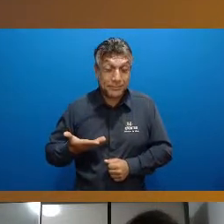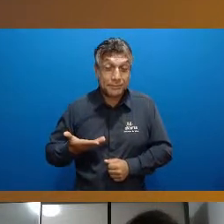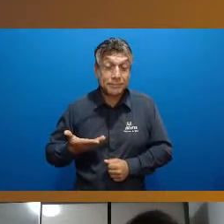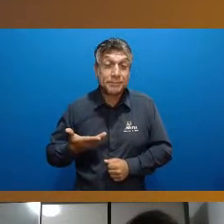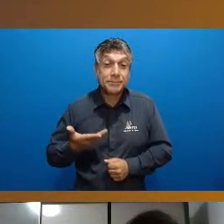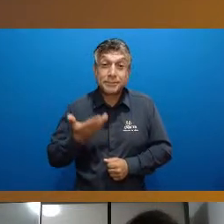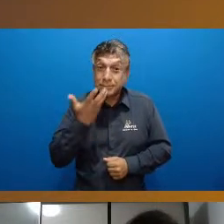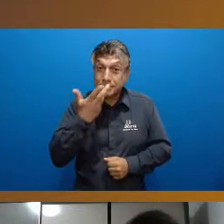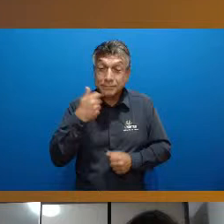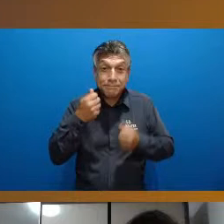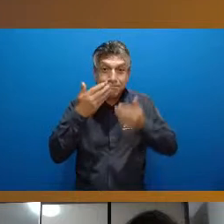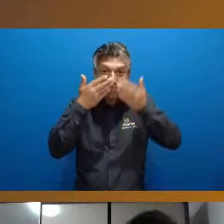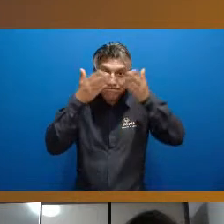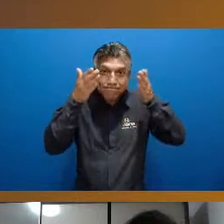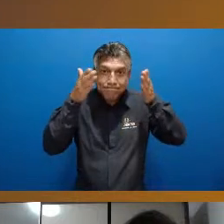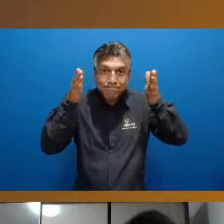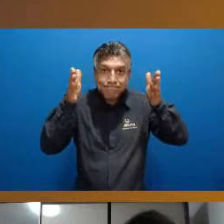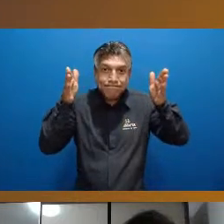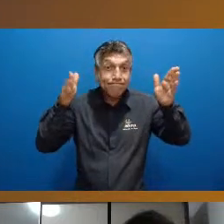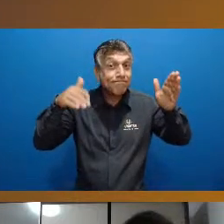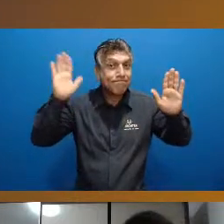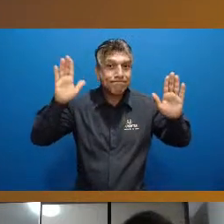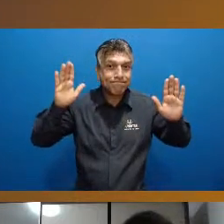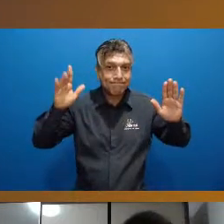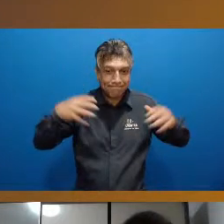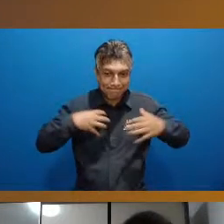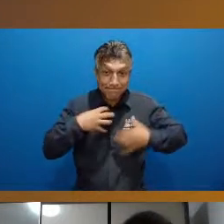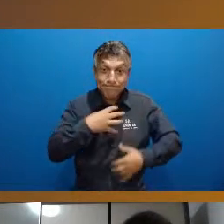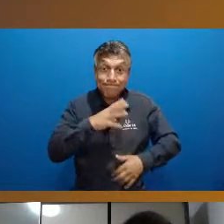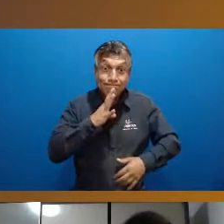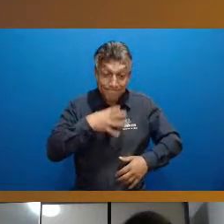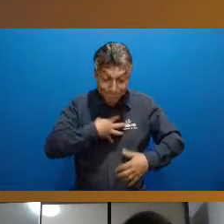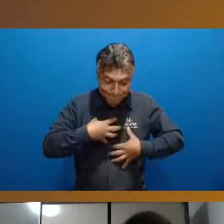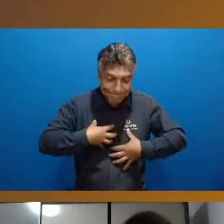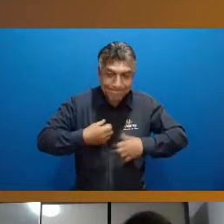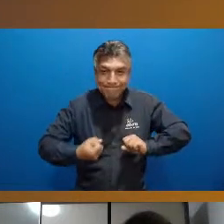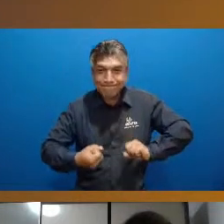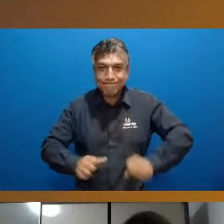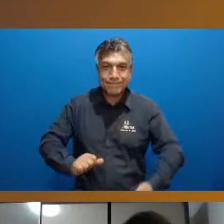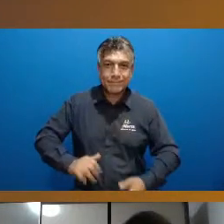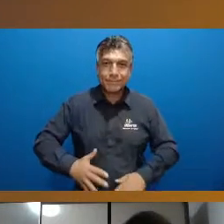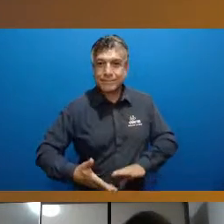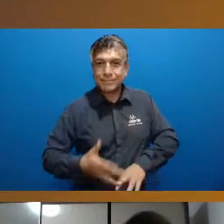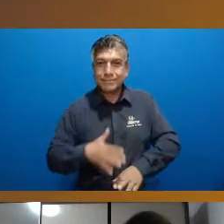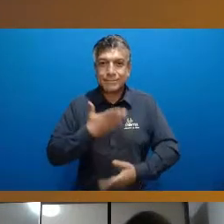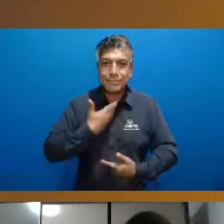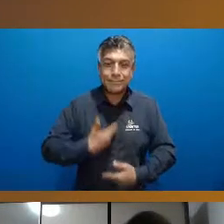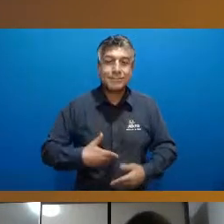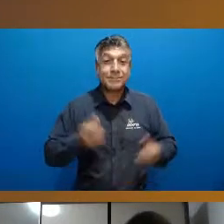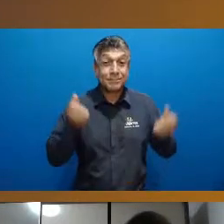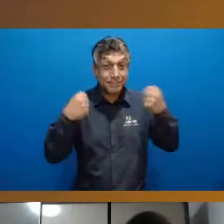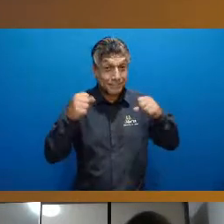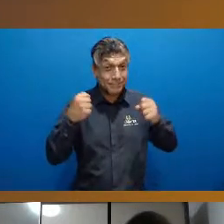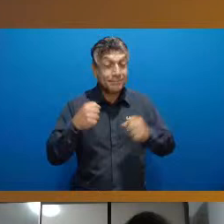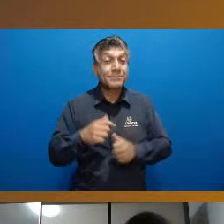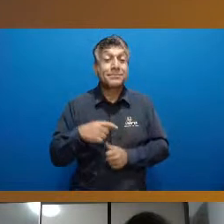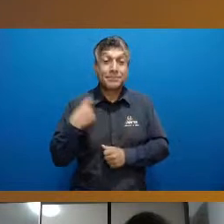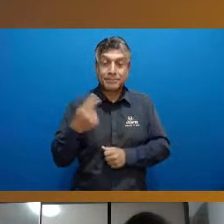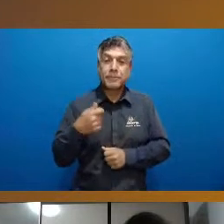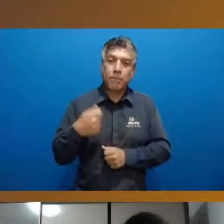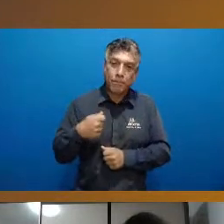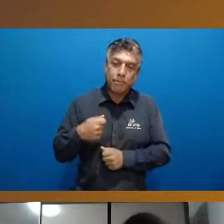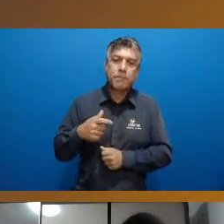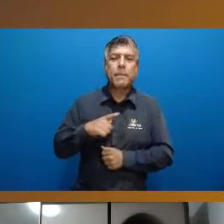que ampliar o seu repertório motor ampliar a bagagem motora então nós devemos dentro das